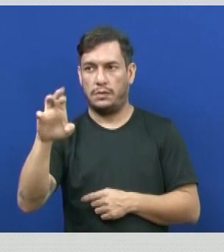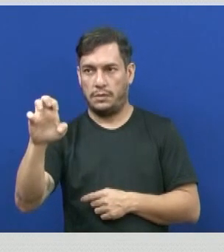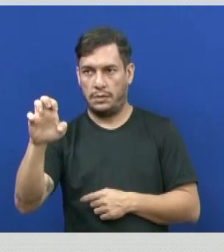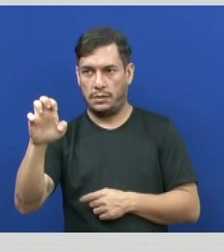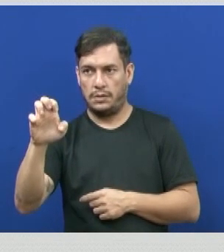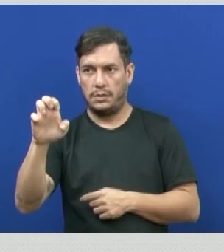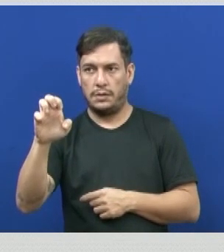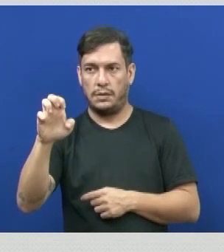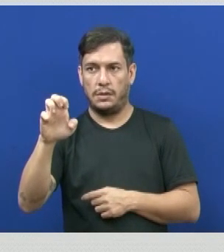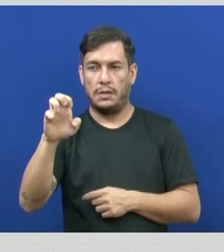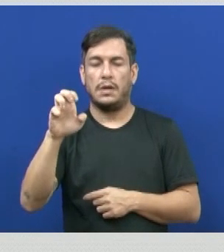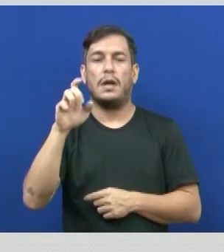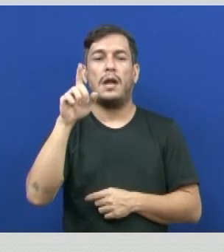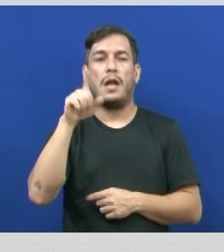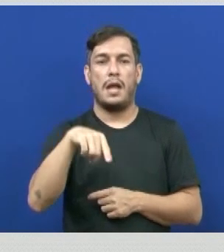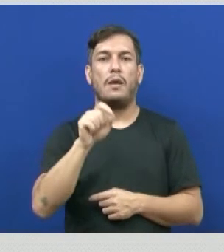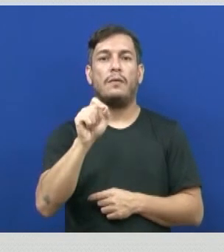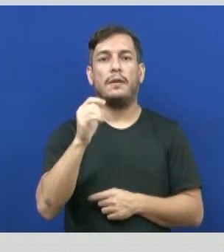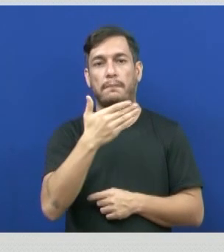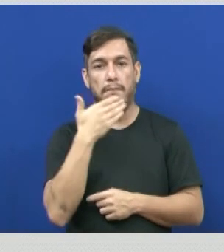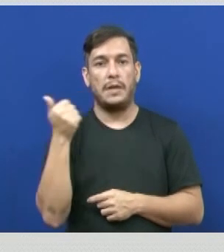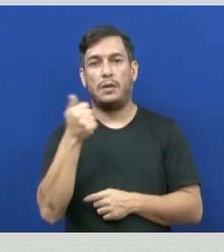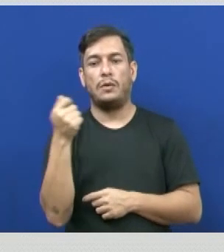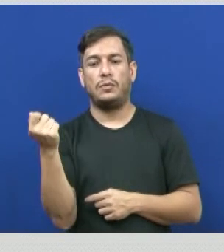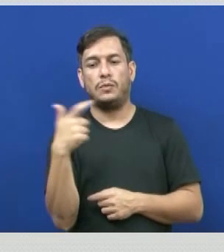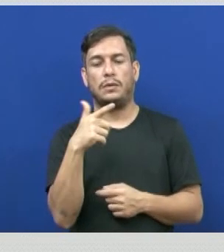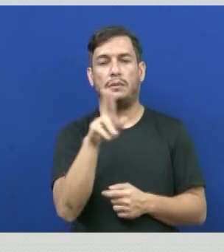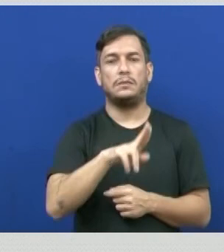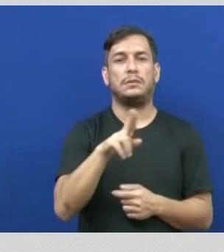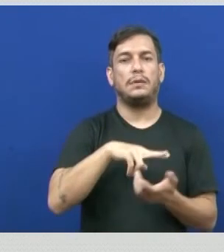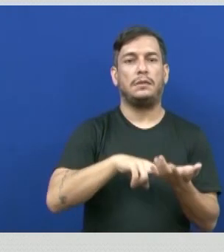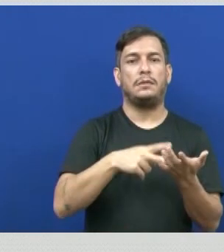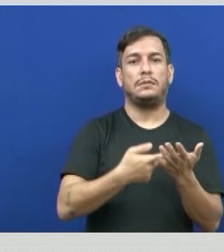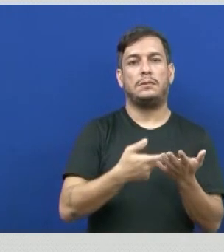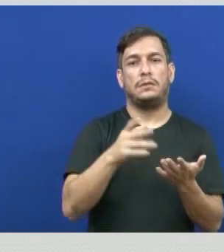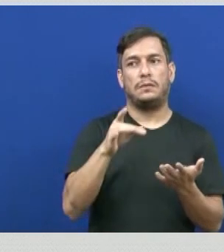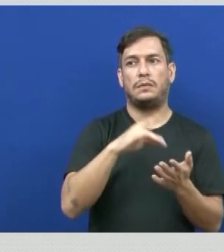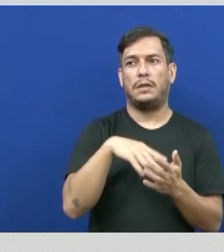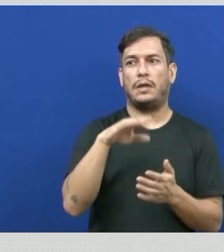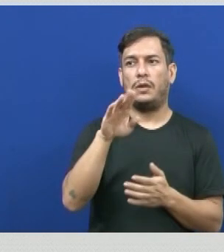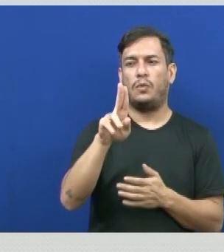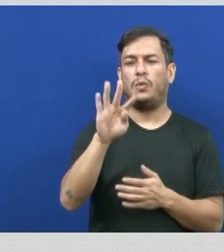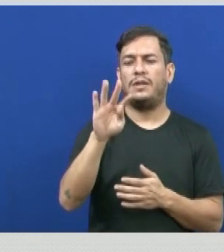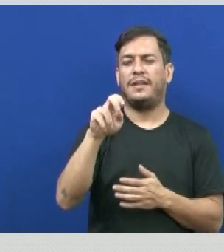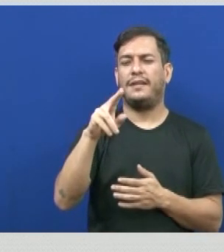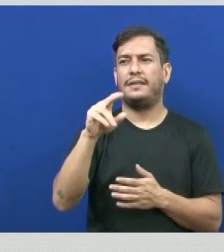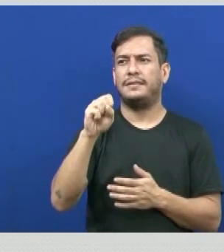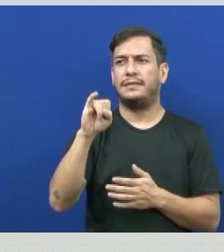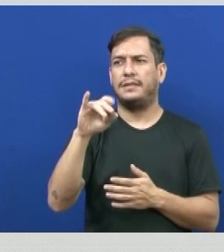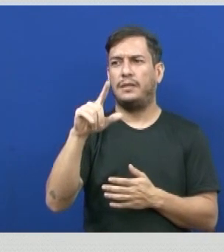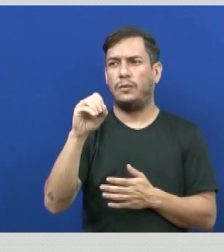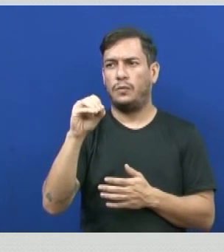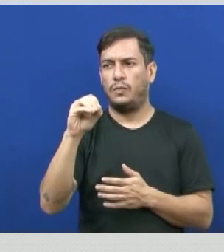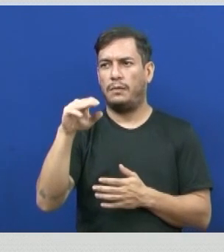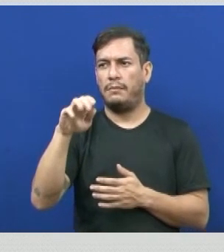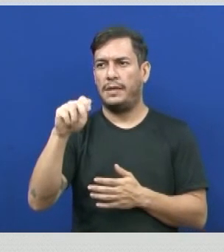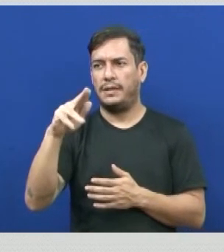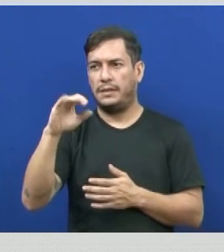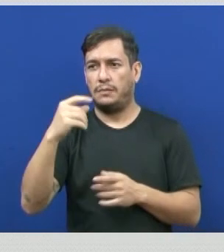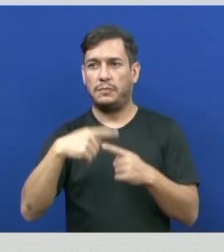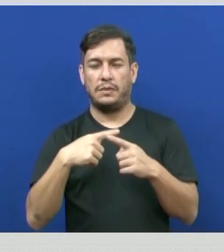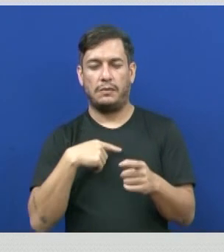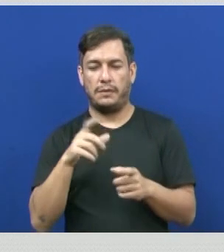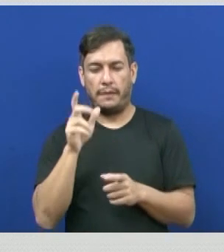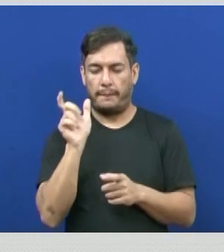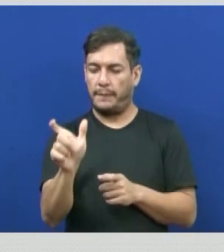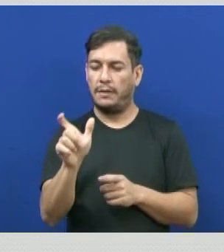é melhor do que usar a tradução literal, que seria utensílio macio ou louça macia. Porque quando eu pego a